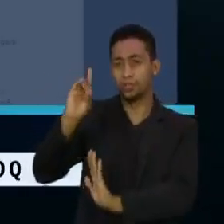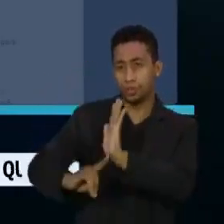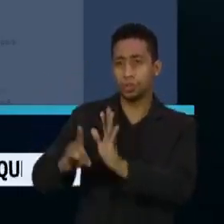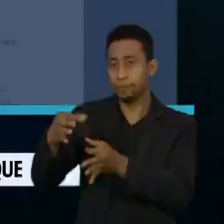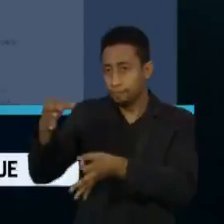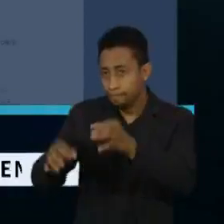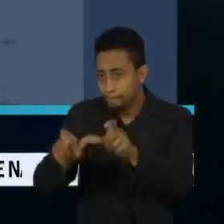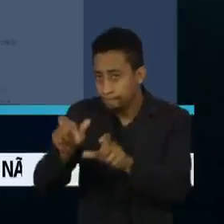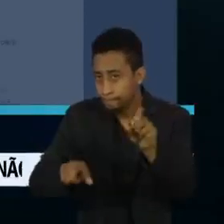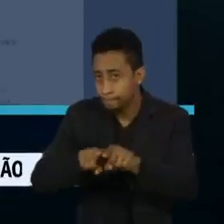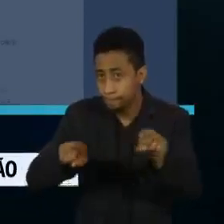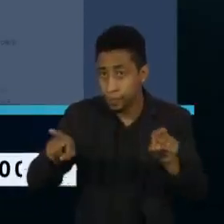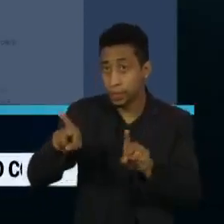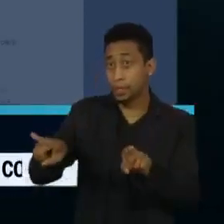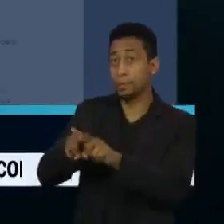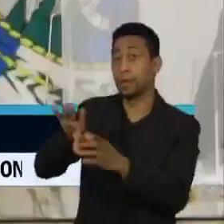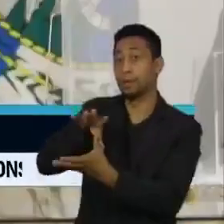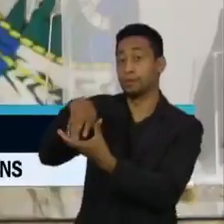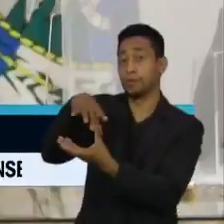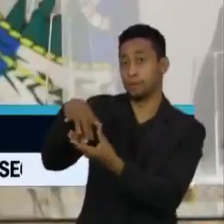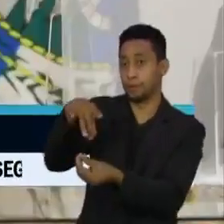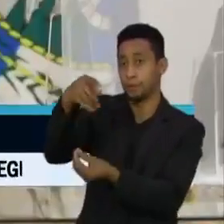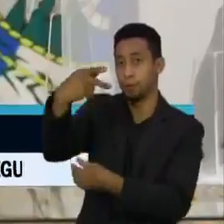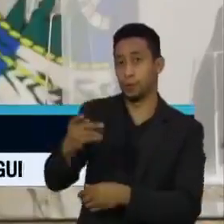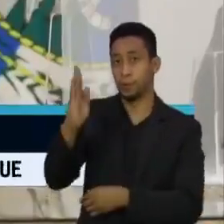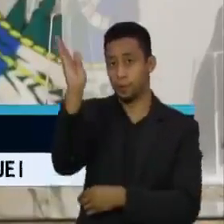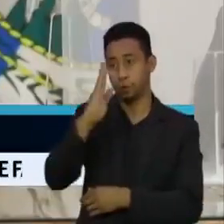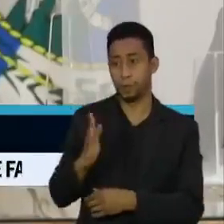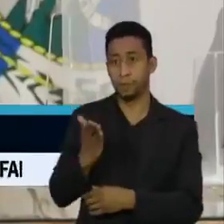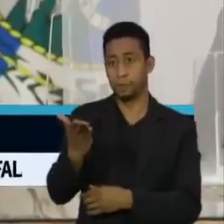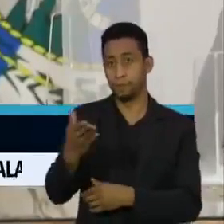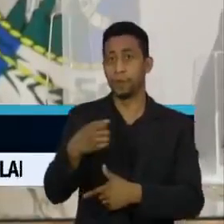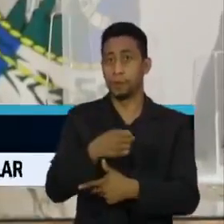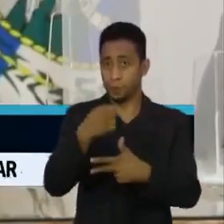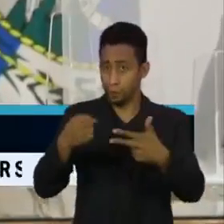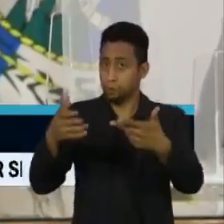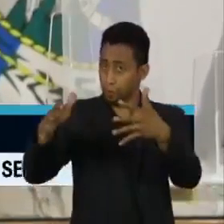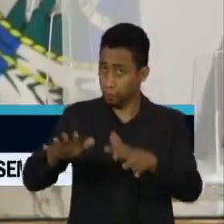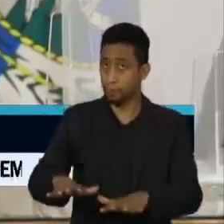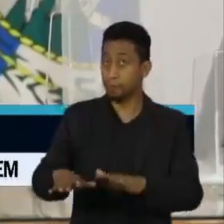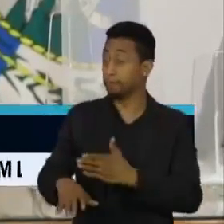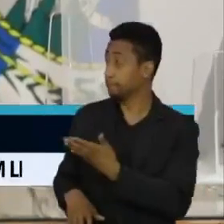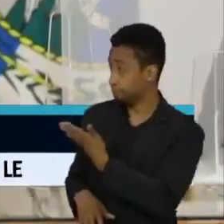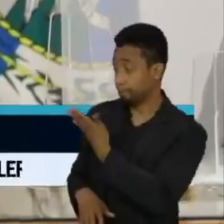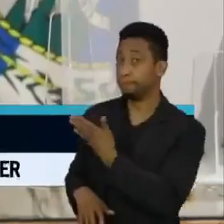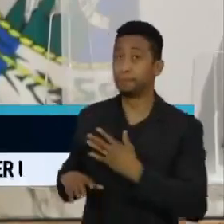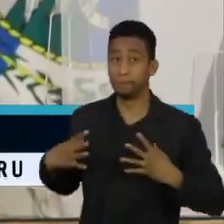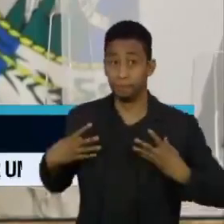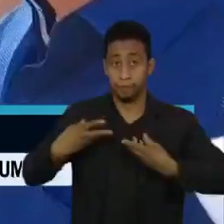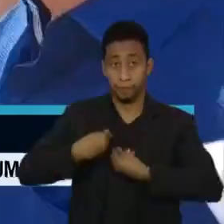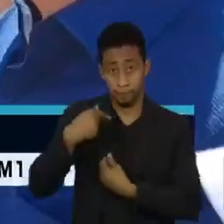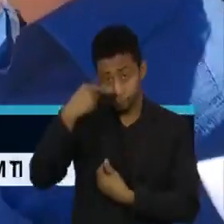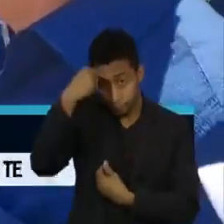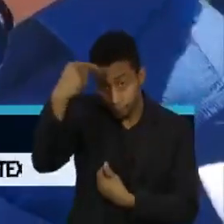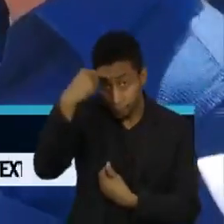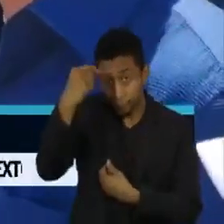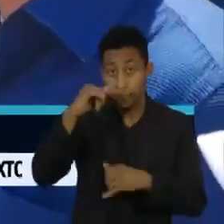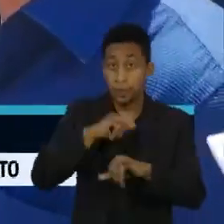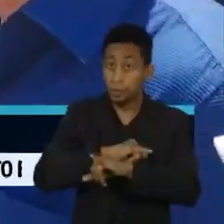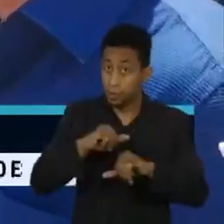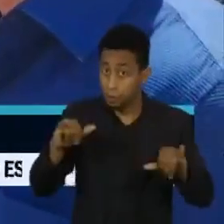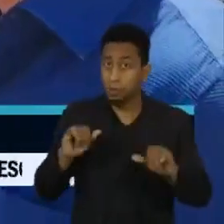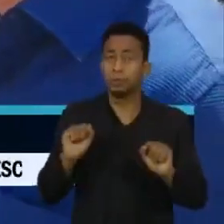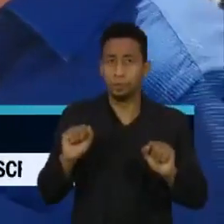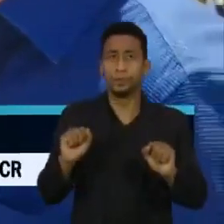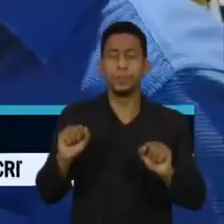democráticas e o Estado de Direito no Brasil. O presidente do Tribunal Superior Eleitoral, ministro Luiz Roberto Barroso, aproveitou